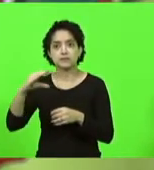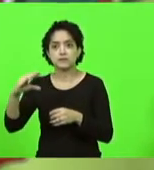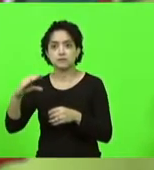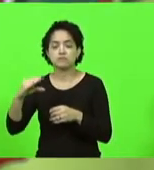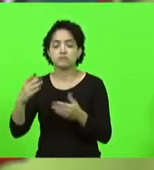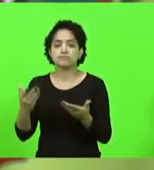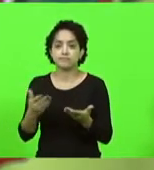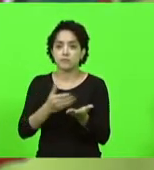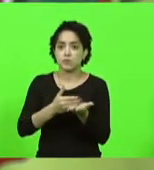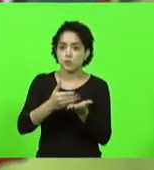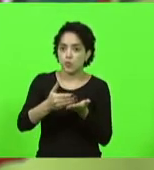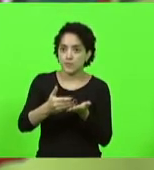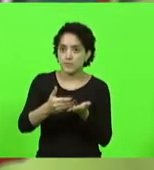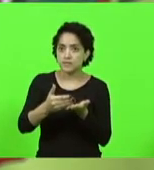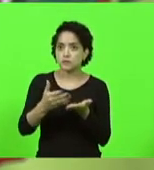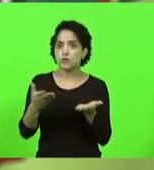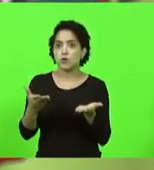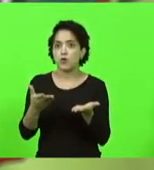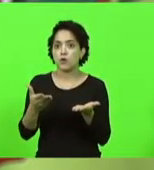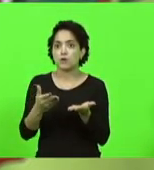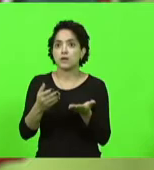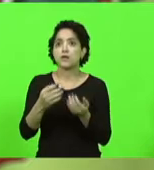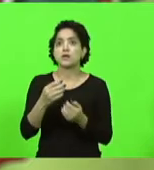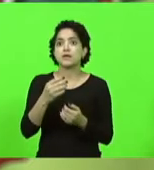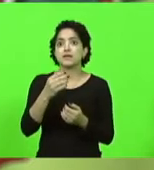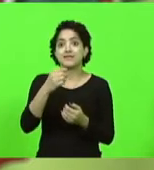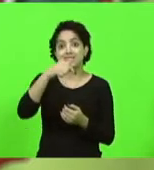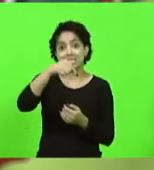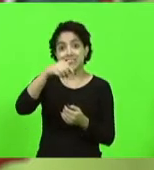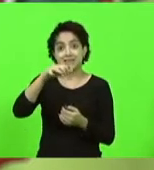com cerca de 70 cidades